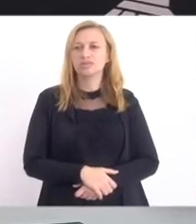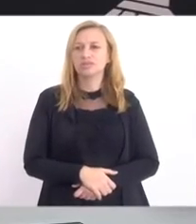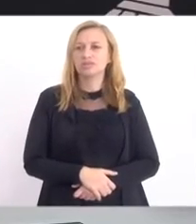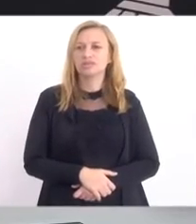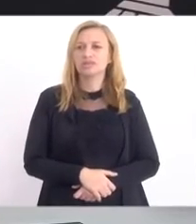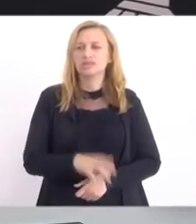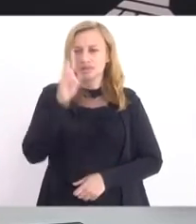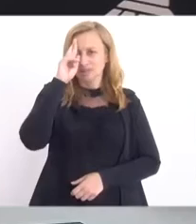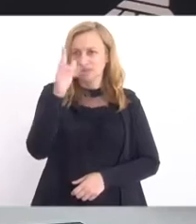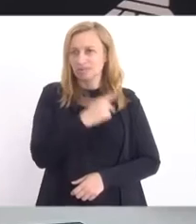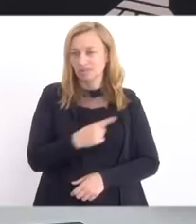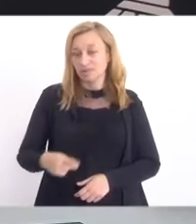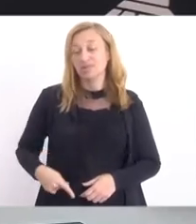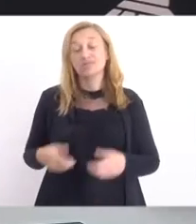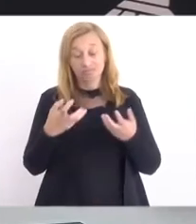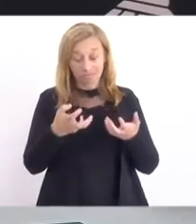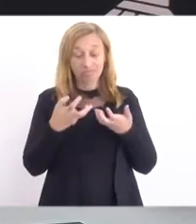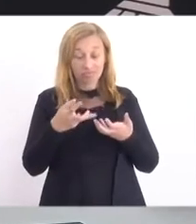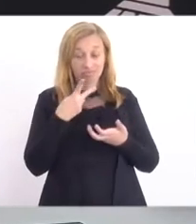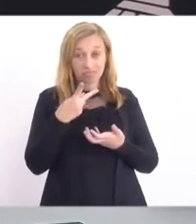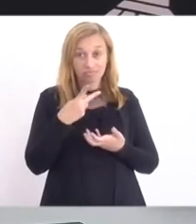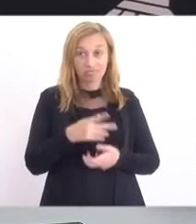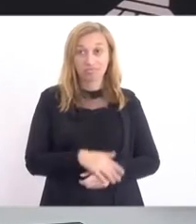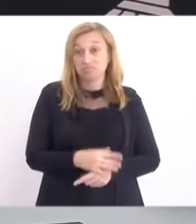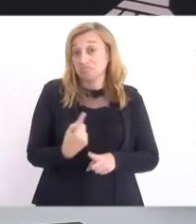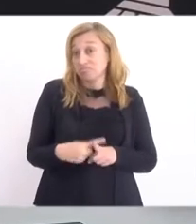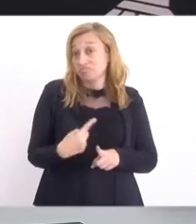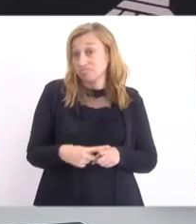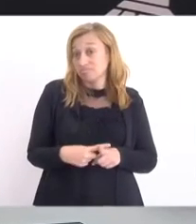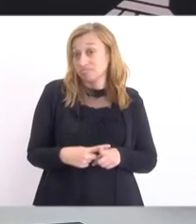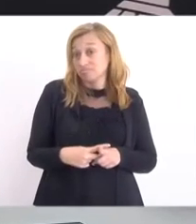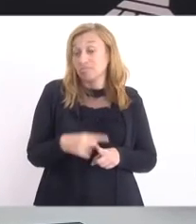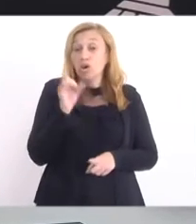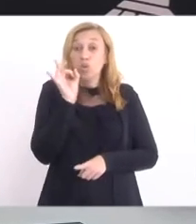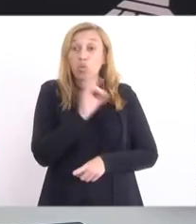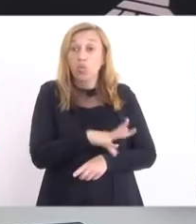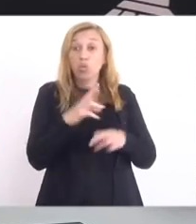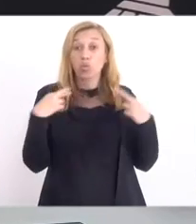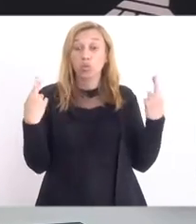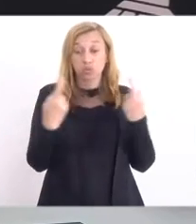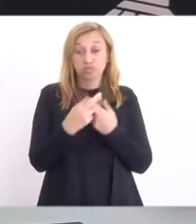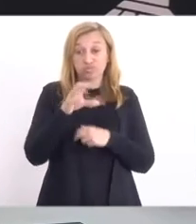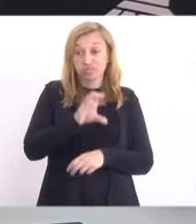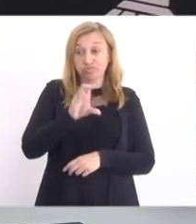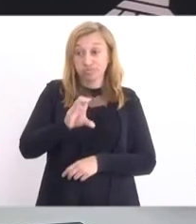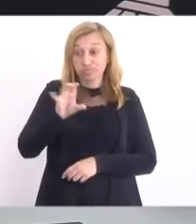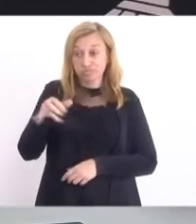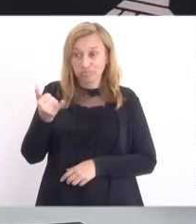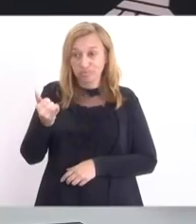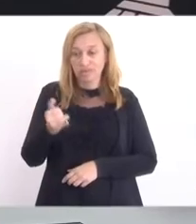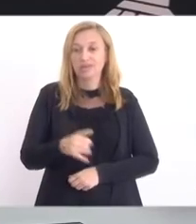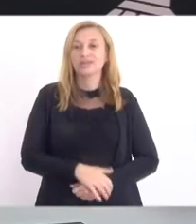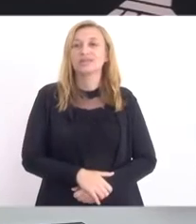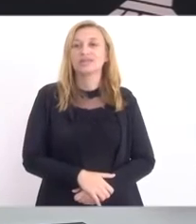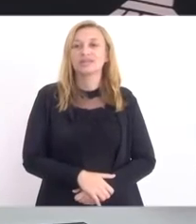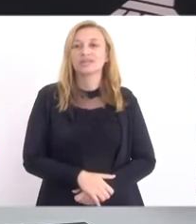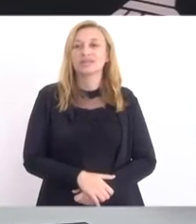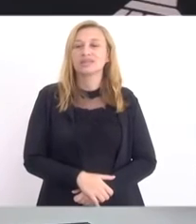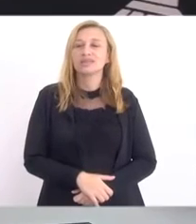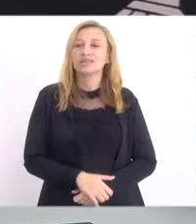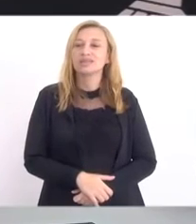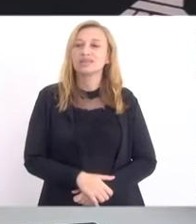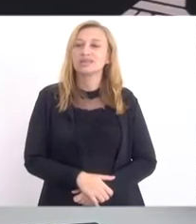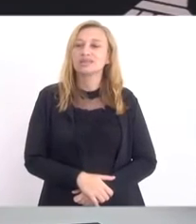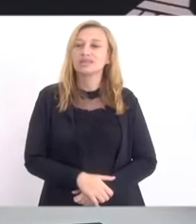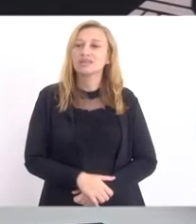consideração eu quero. Porque essa é a última reunião da CCJ, salvo